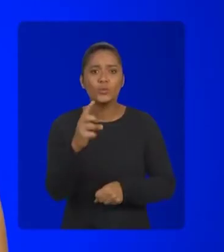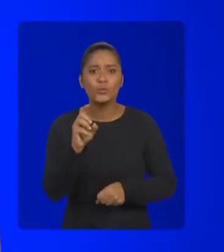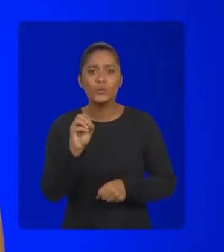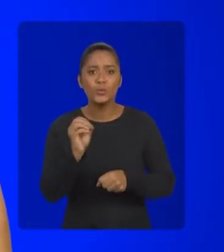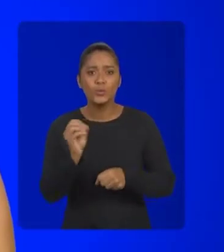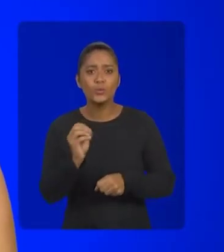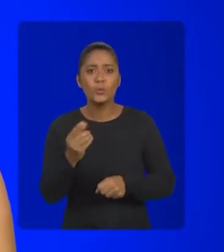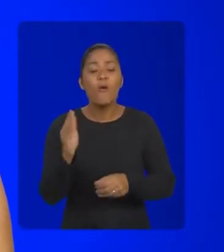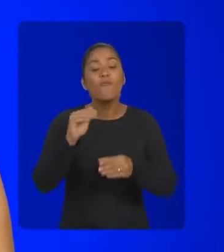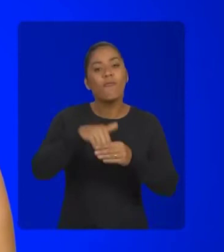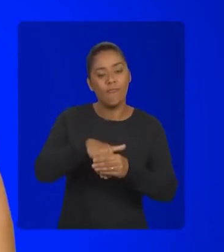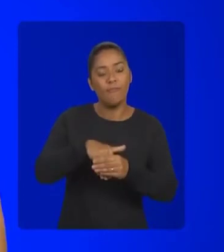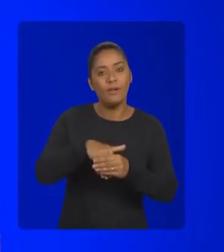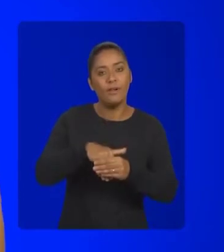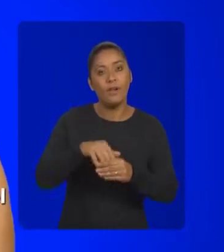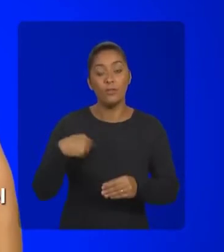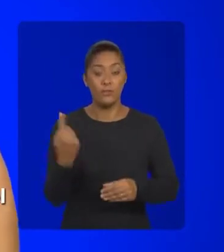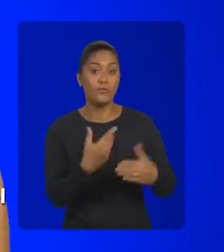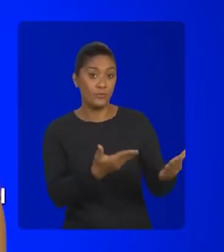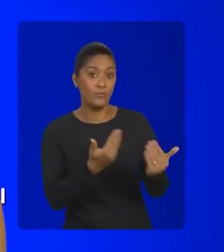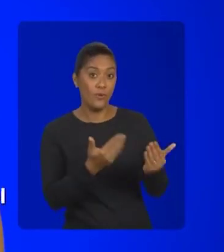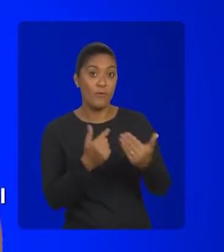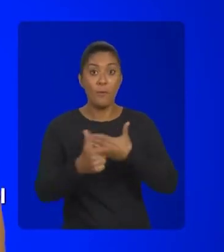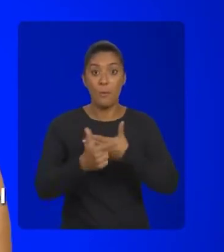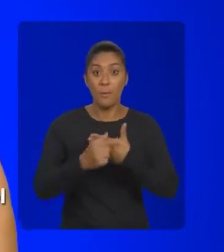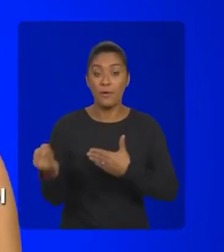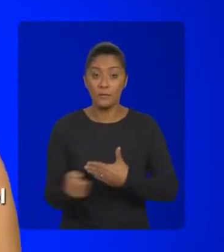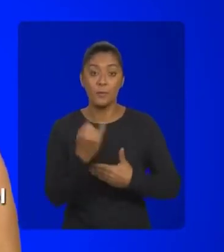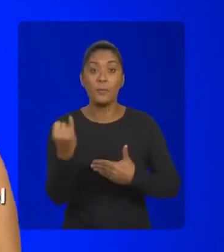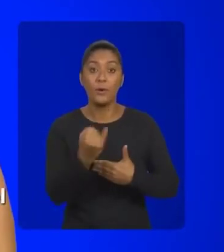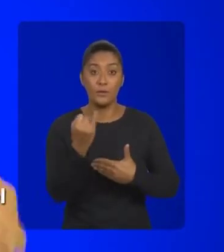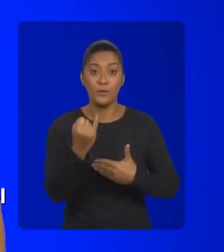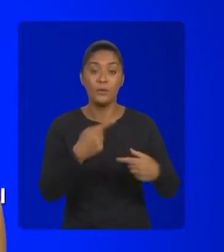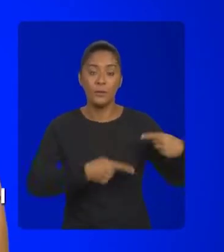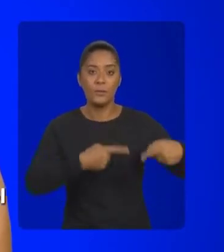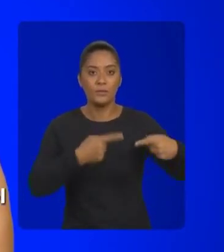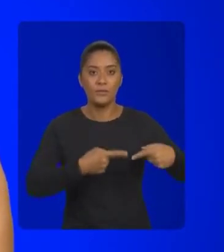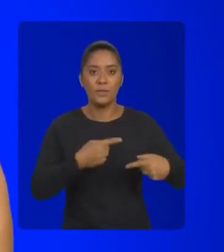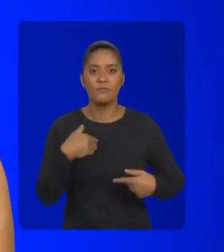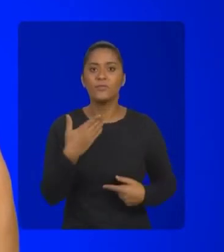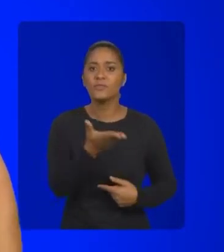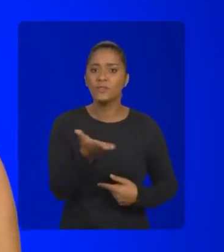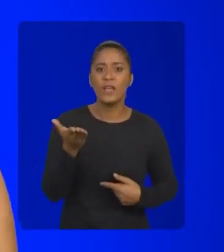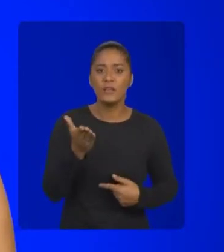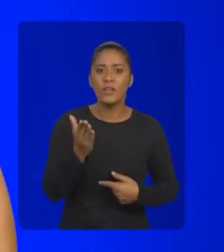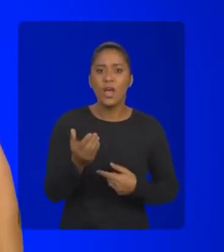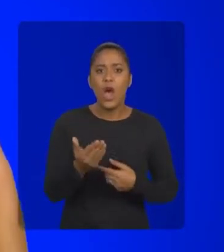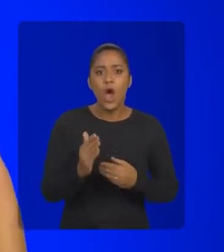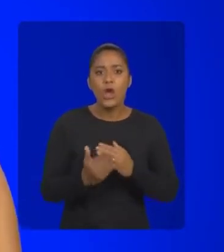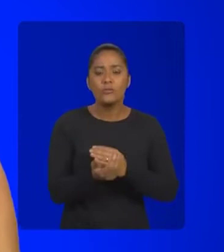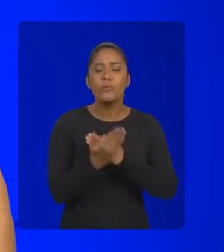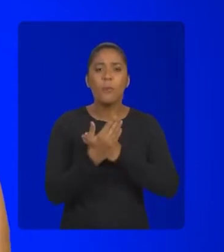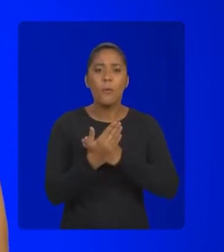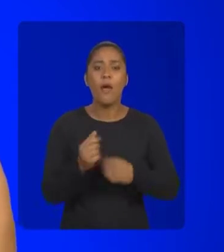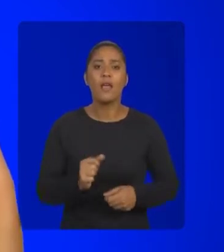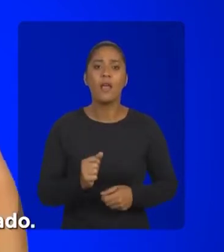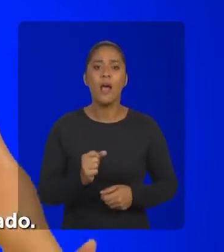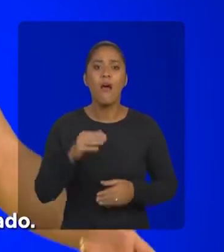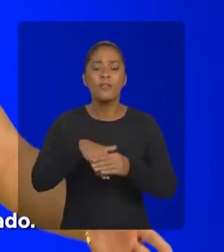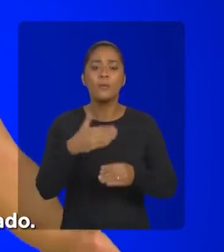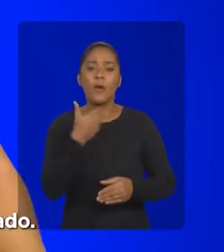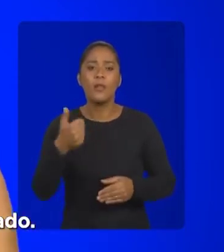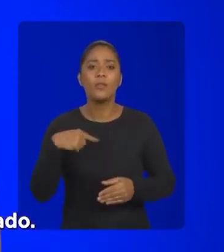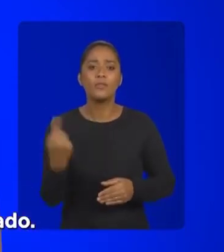2 de outubro é dia de brotar nas eleições. Porque nós jovens temos um papel fundamental nessa política. E eu conto com vocês para dar um show nas urnas,